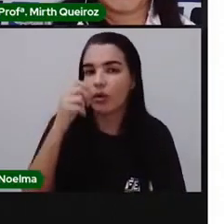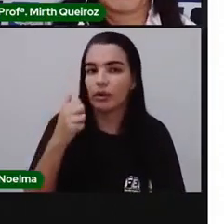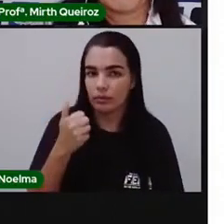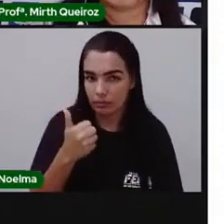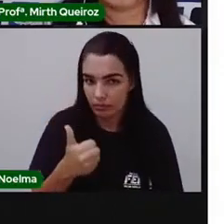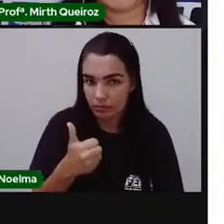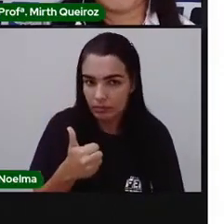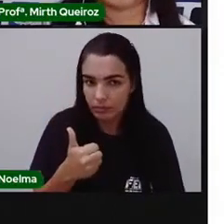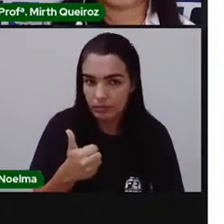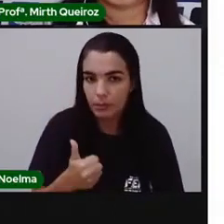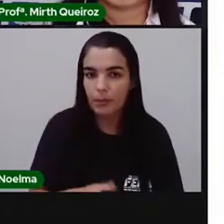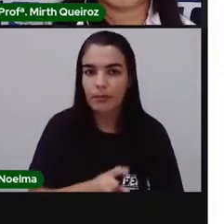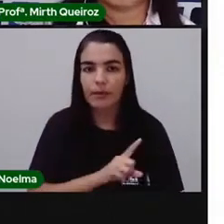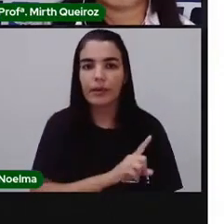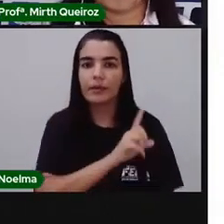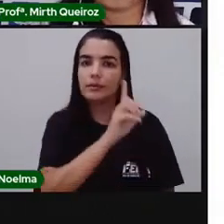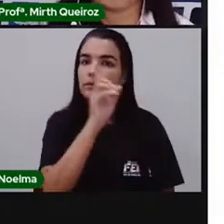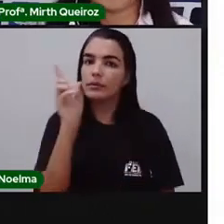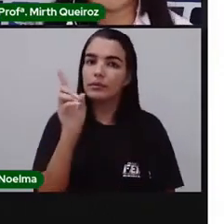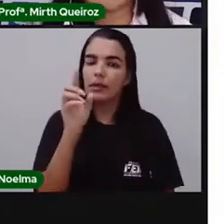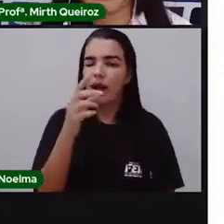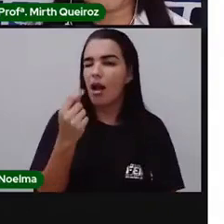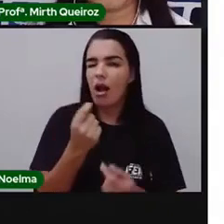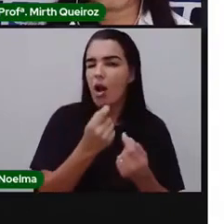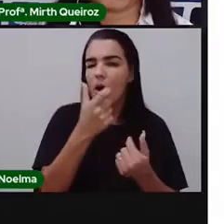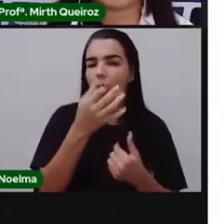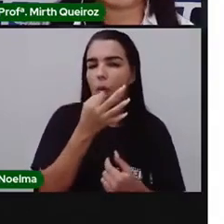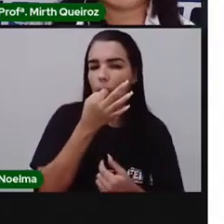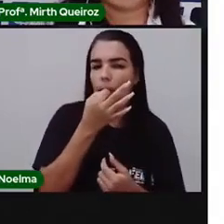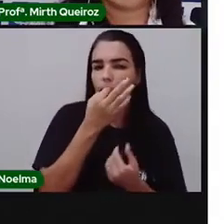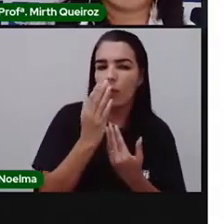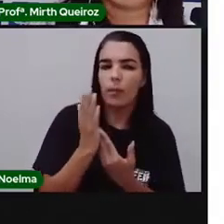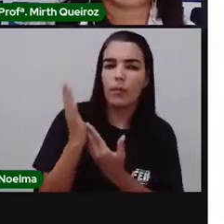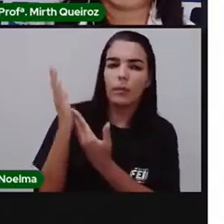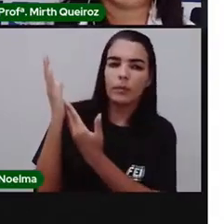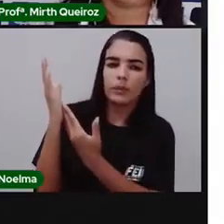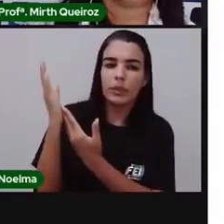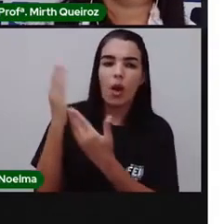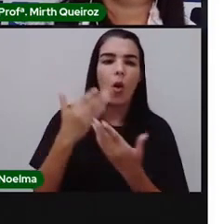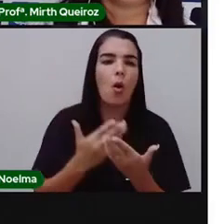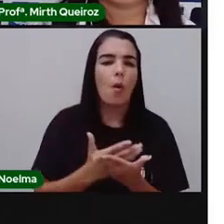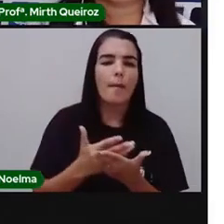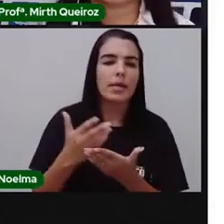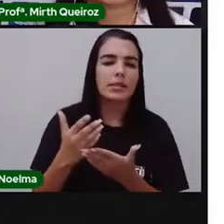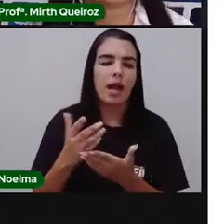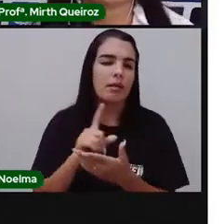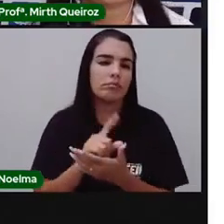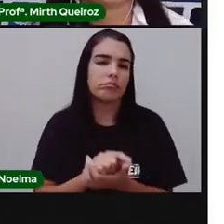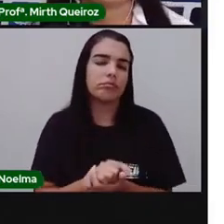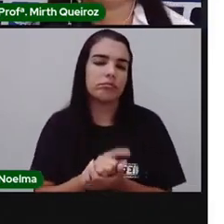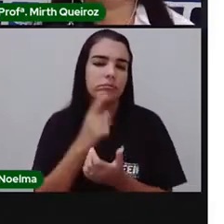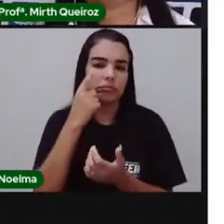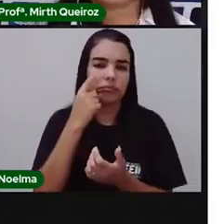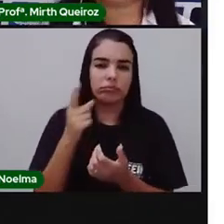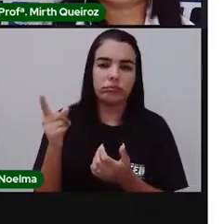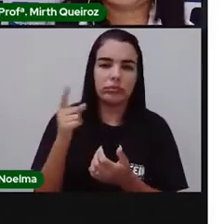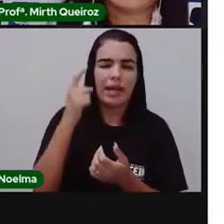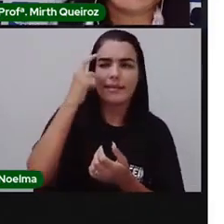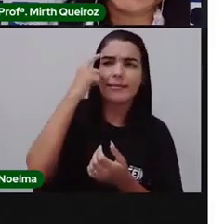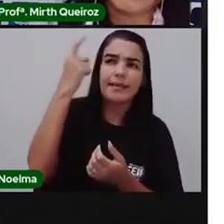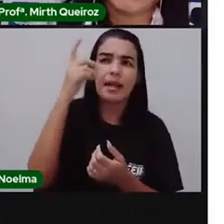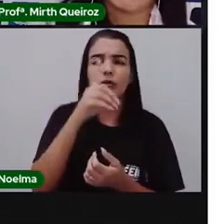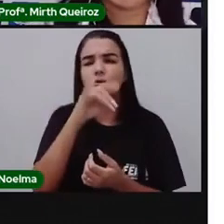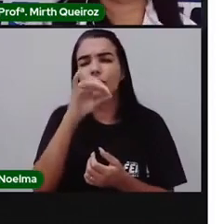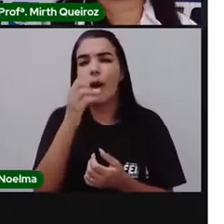história. Aí do lado, nós temos algumas ideias de como iniciar o texto, né? Certo dia, um belo